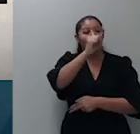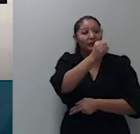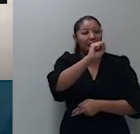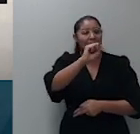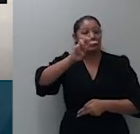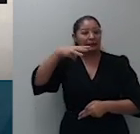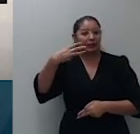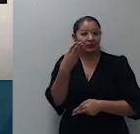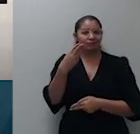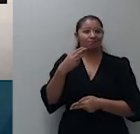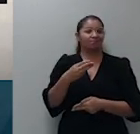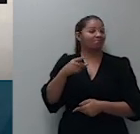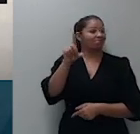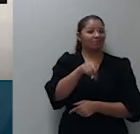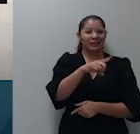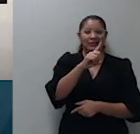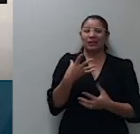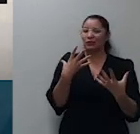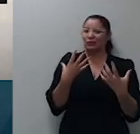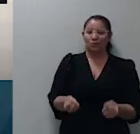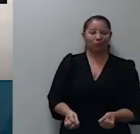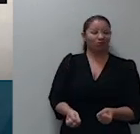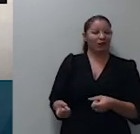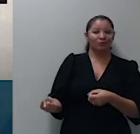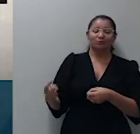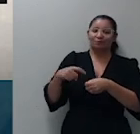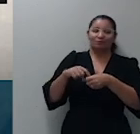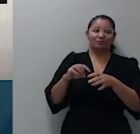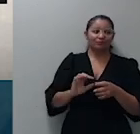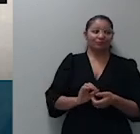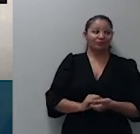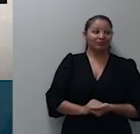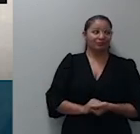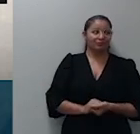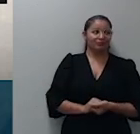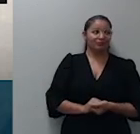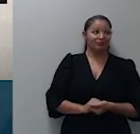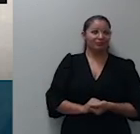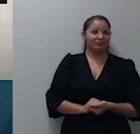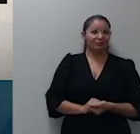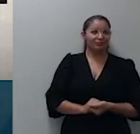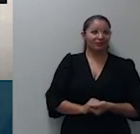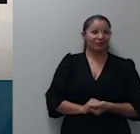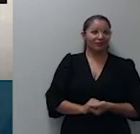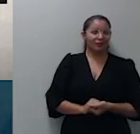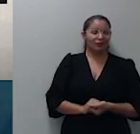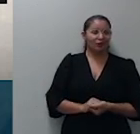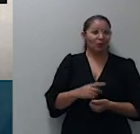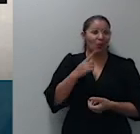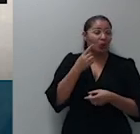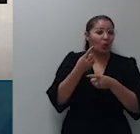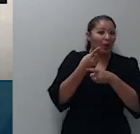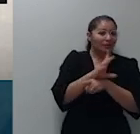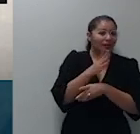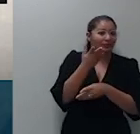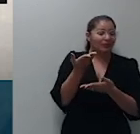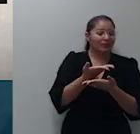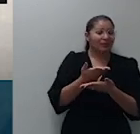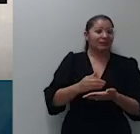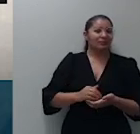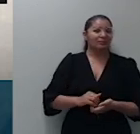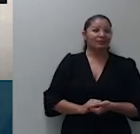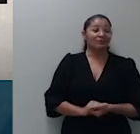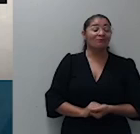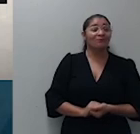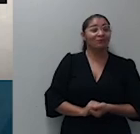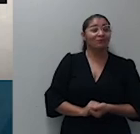provimento ao reclamo o apelo nobre foi interposto contra a corda assim ementada eu vou ler apenas as